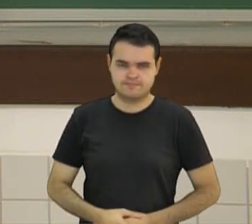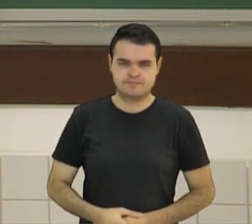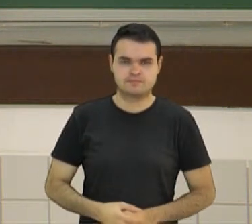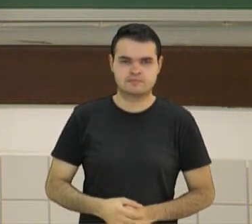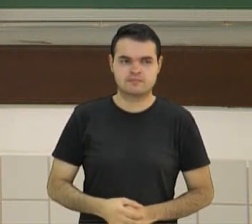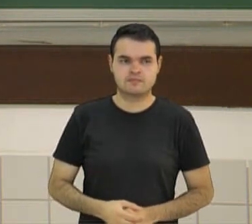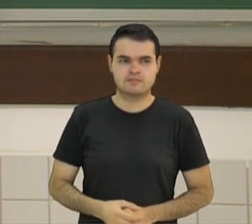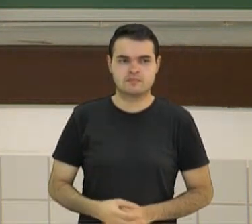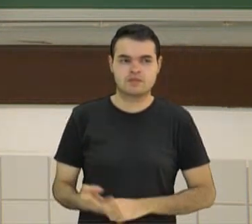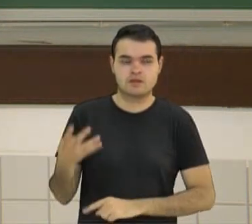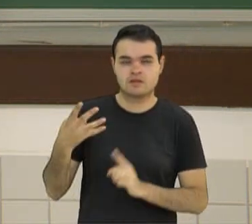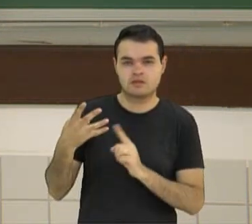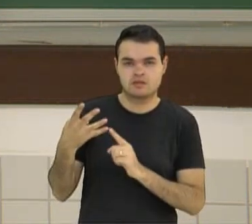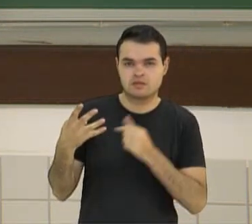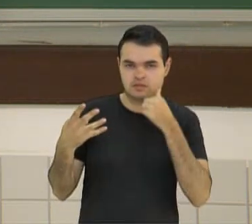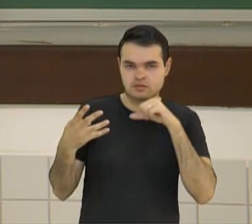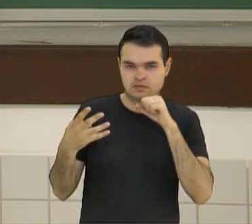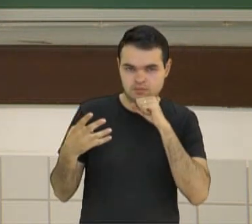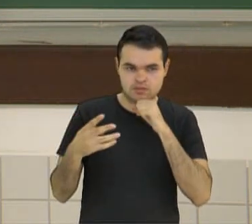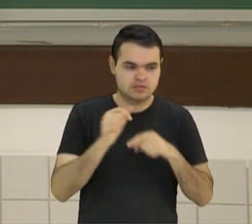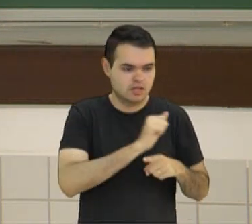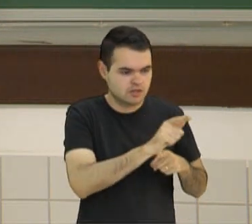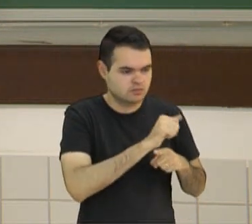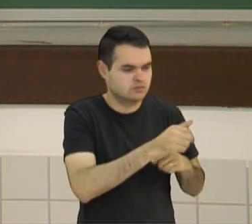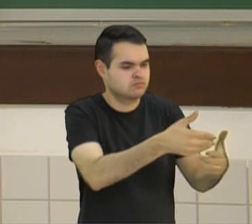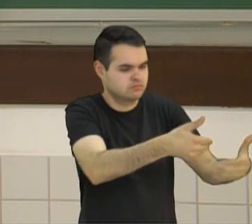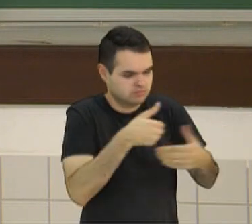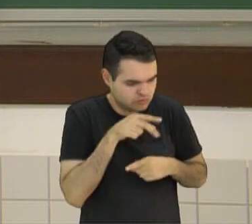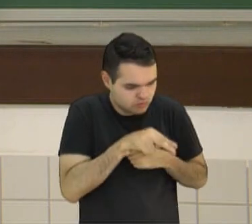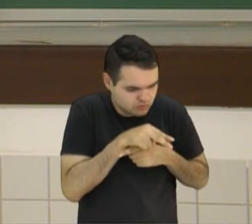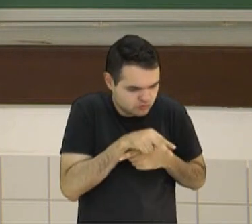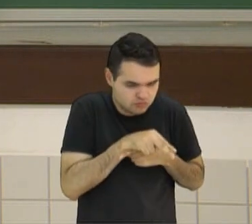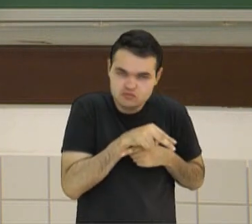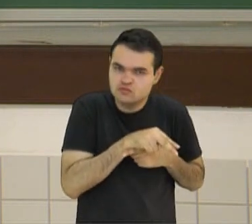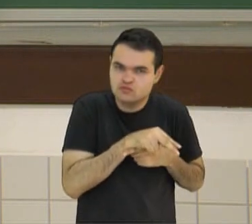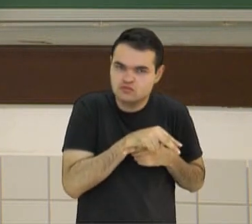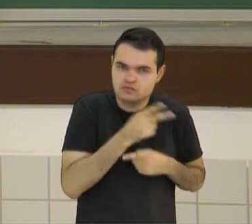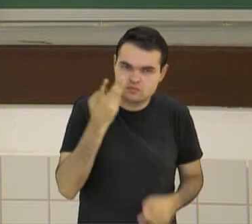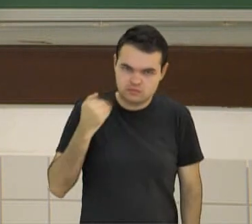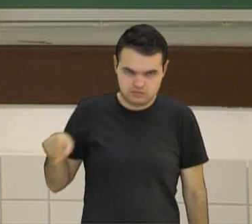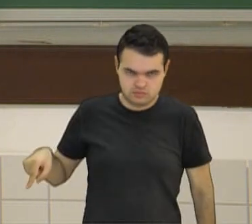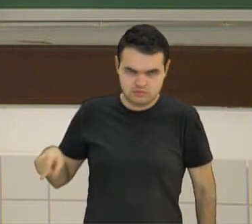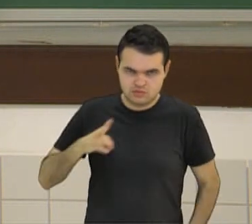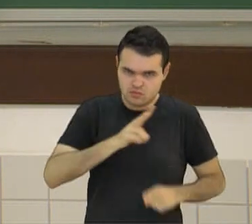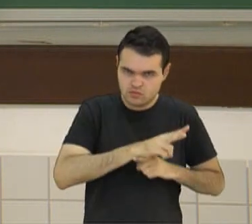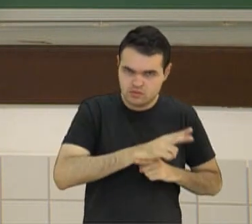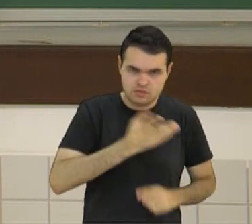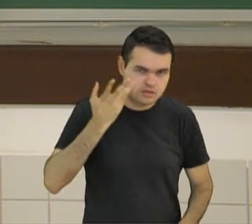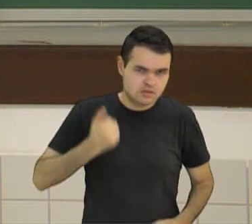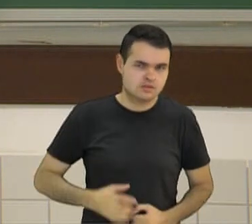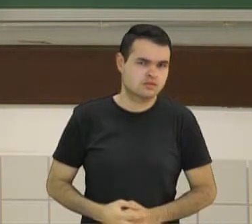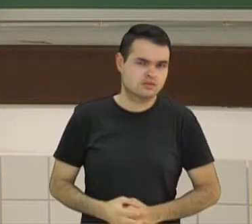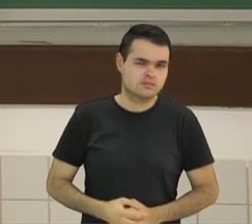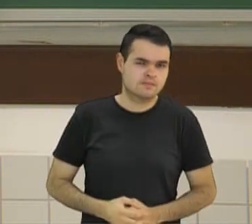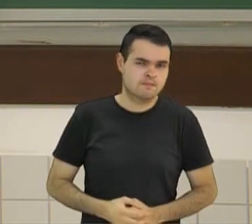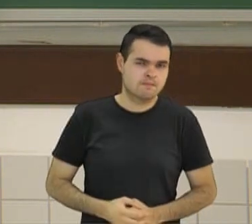As mães alugam pessoas para cuidar das crianças? Será que ali aquelas pessoas estão cuidando dessas crianças?